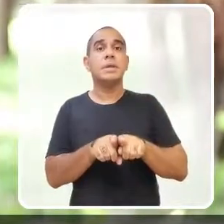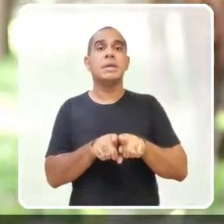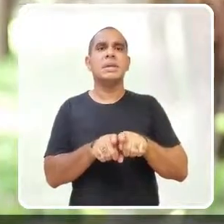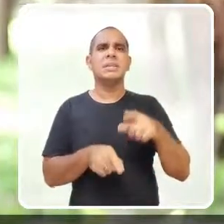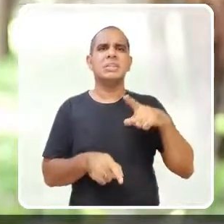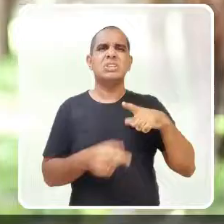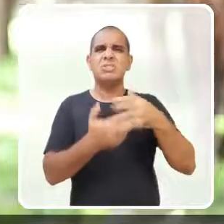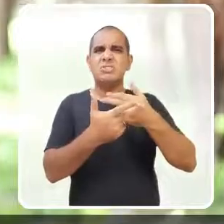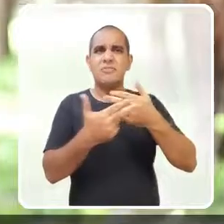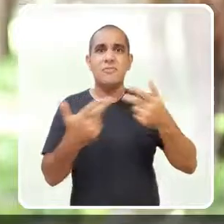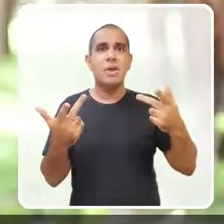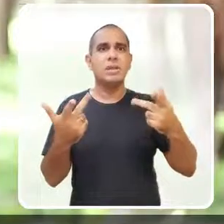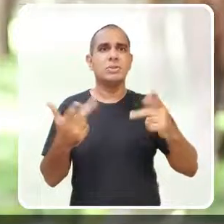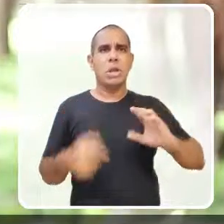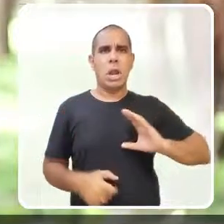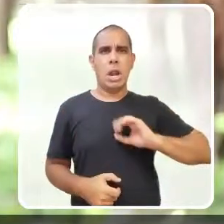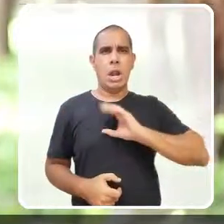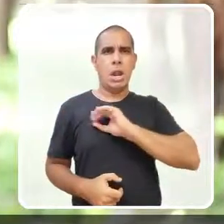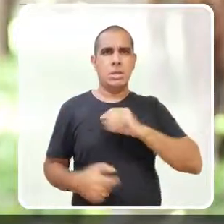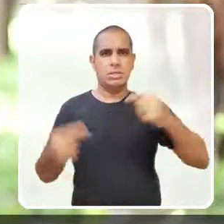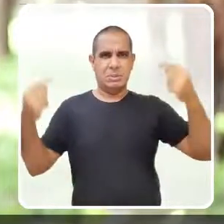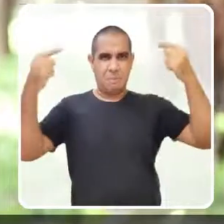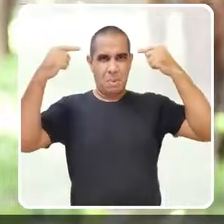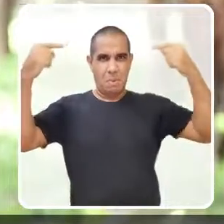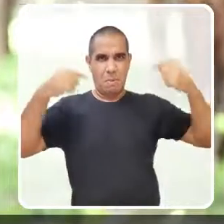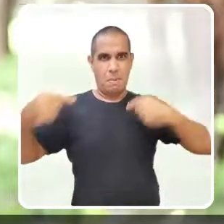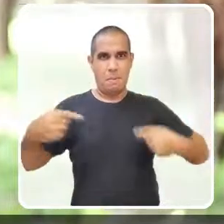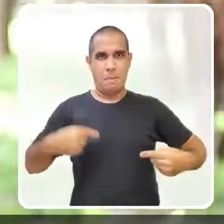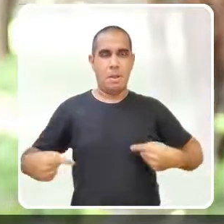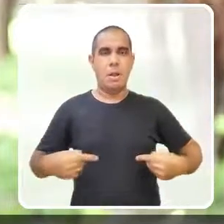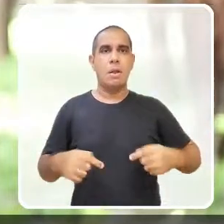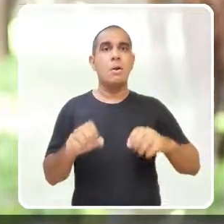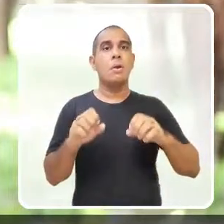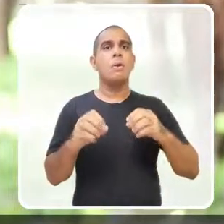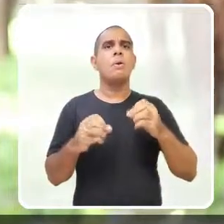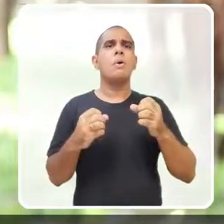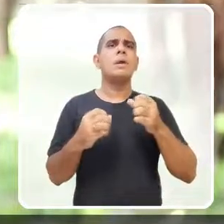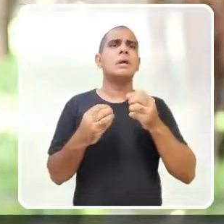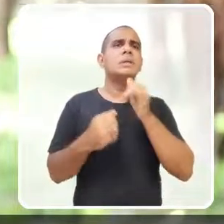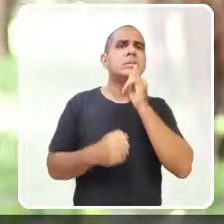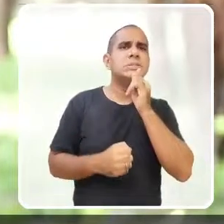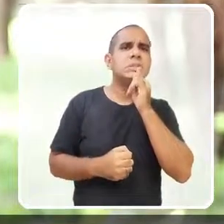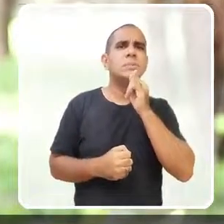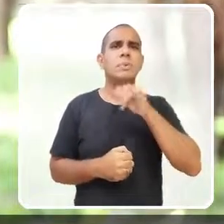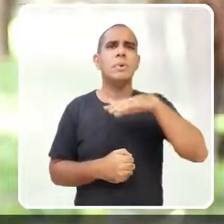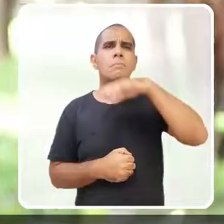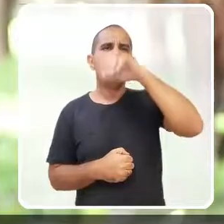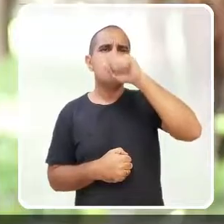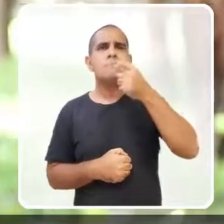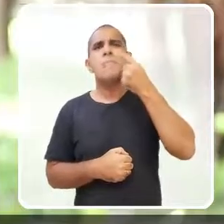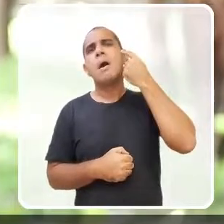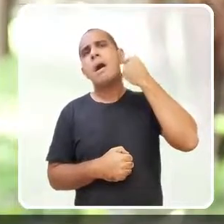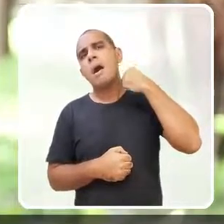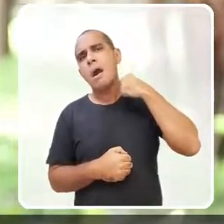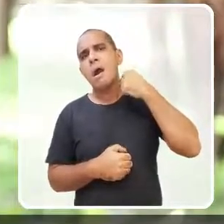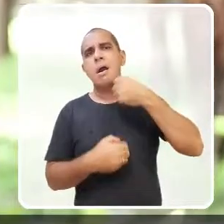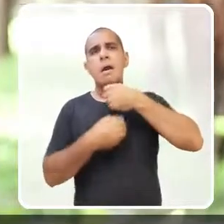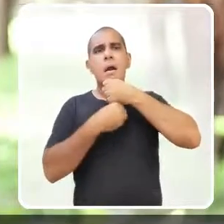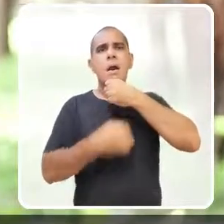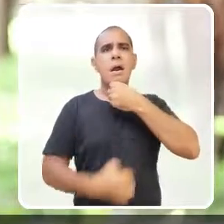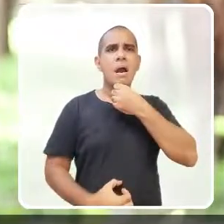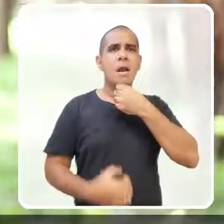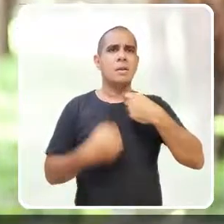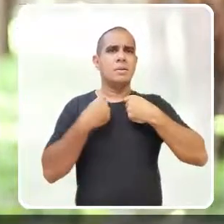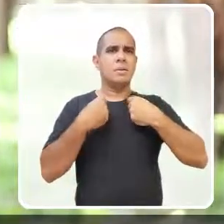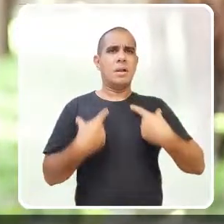Associado também a vários outros cânceres, como da via aérea superior, câncer de pulmão,